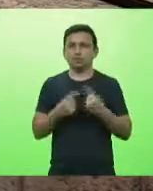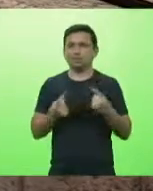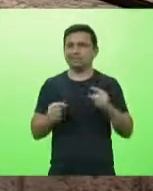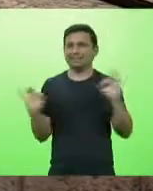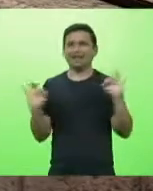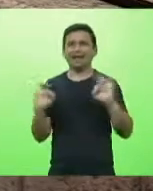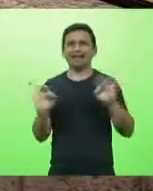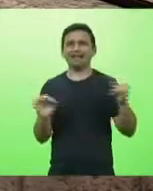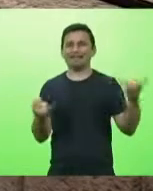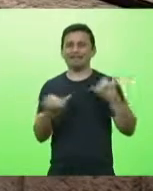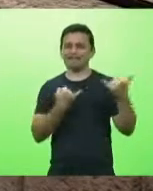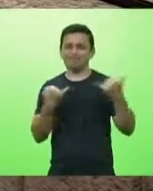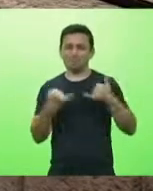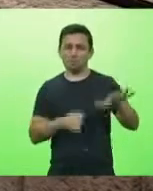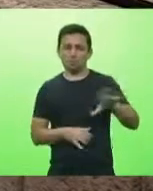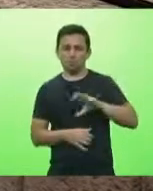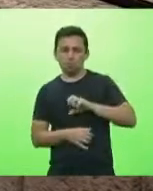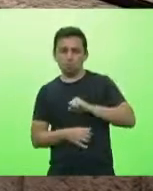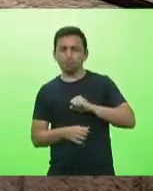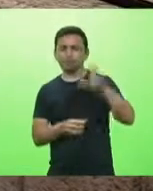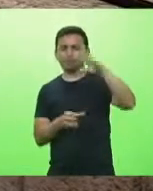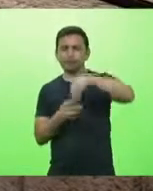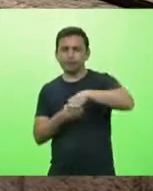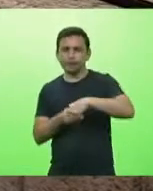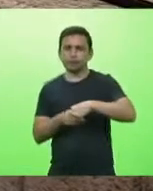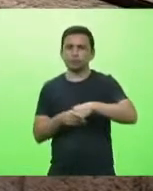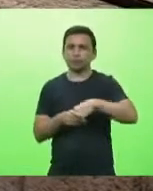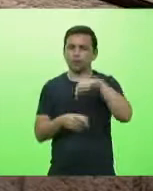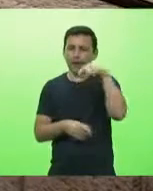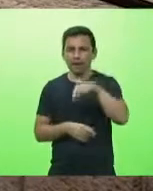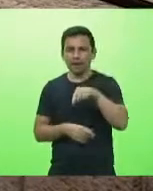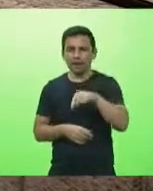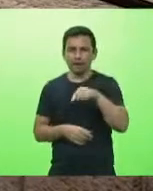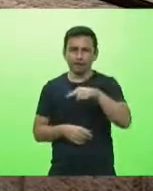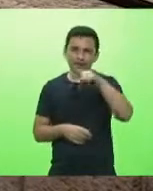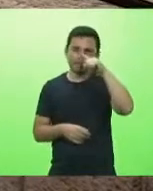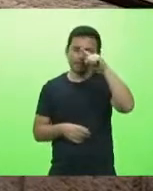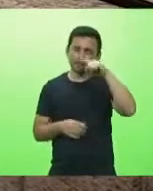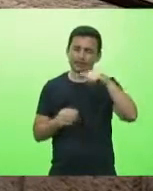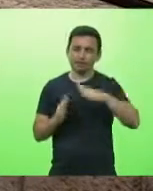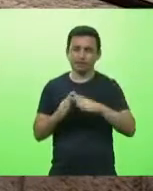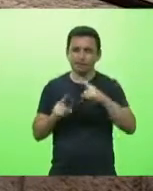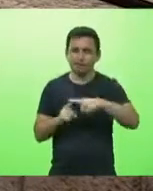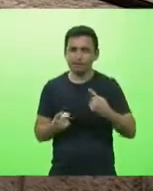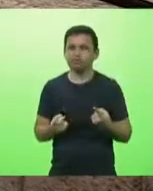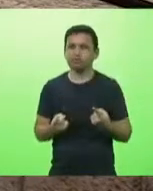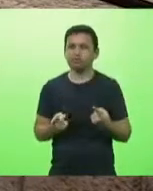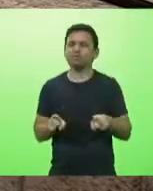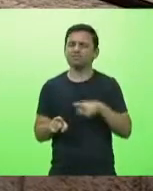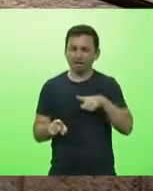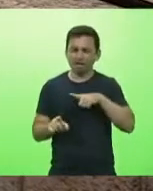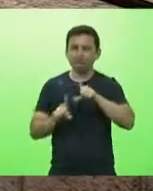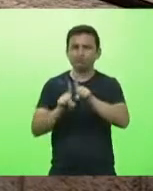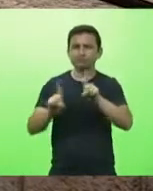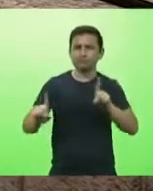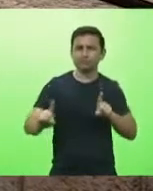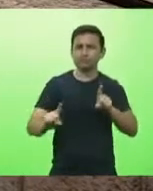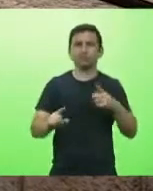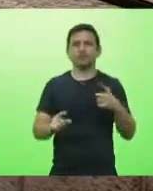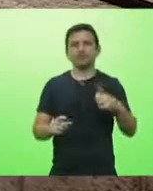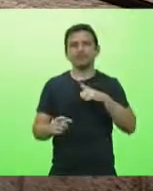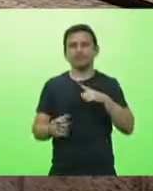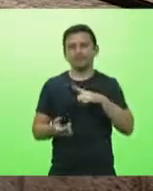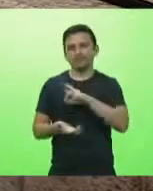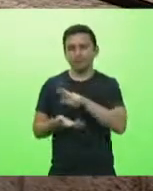pessoa que tenha contraído essa doença dentro da igreja porque existe aferição de temperatura existe distanciamento existe máscara